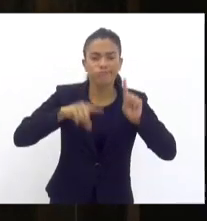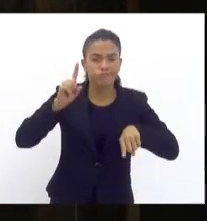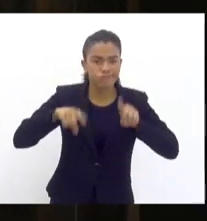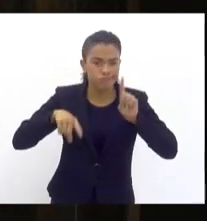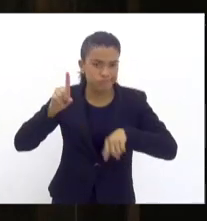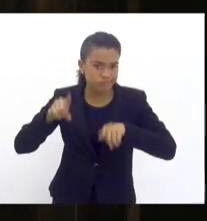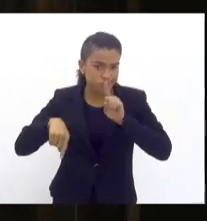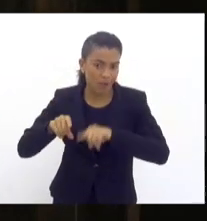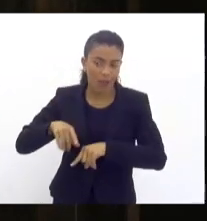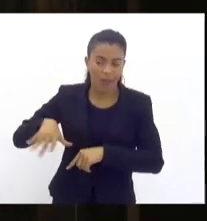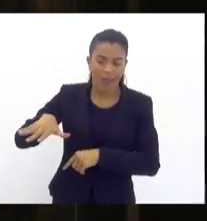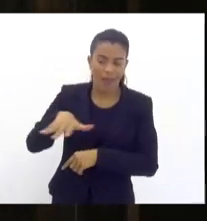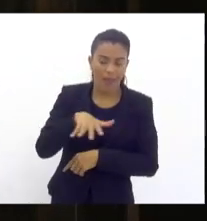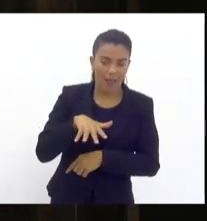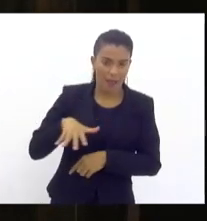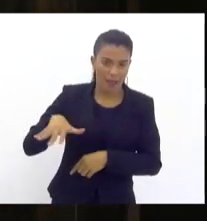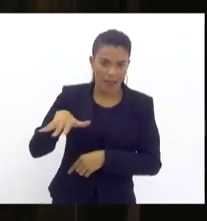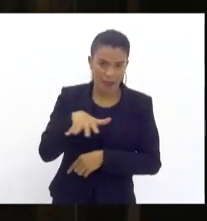duas áreas.